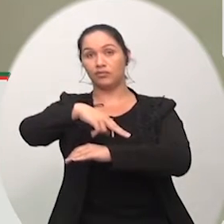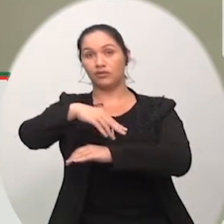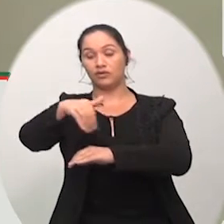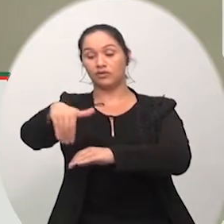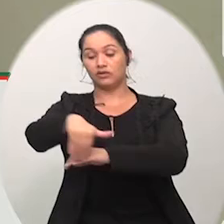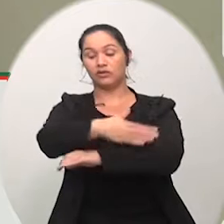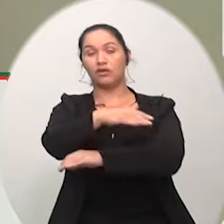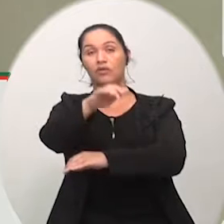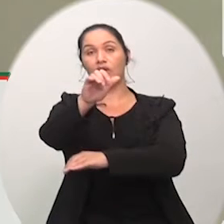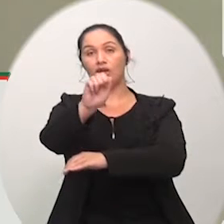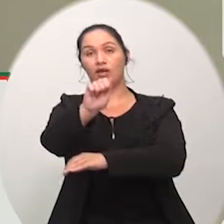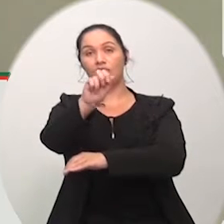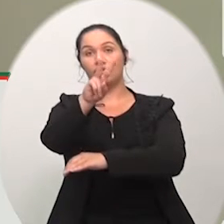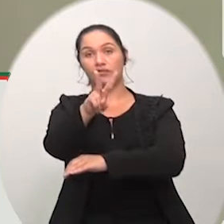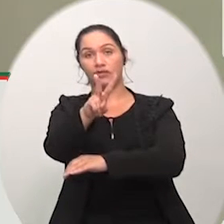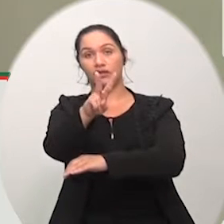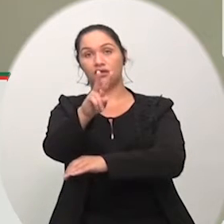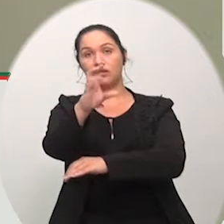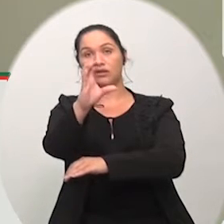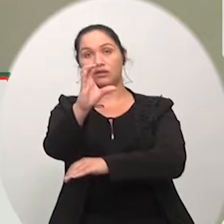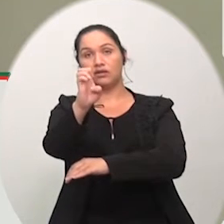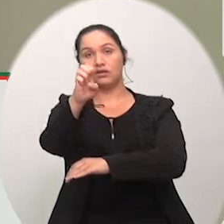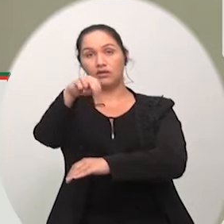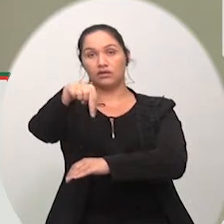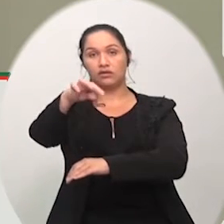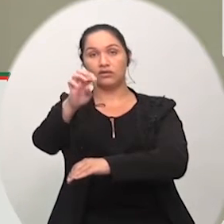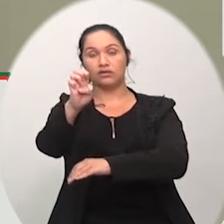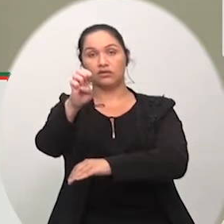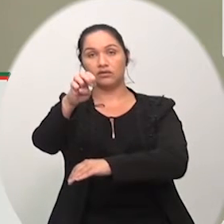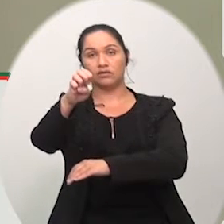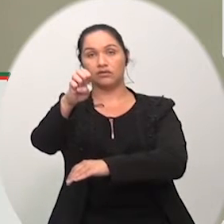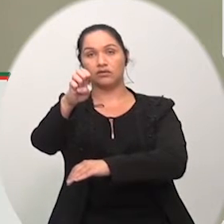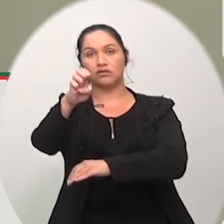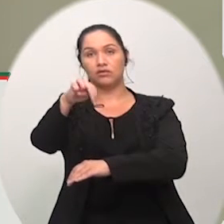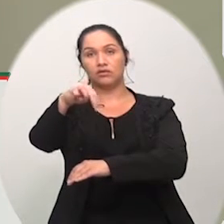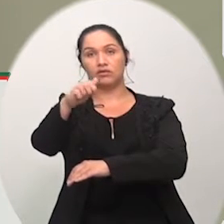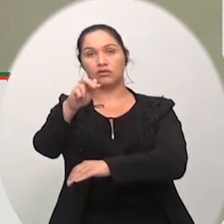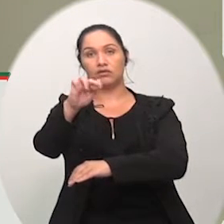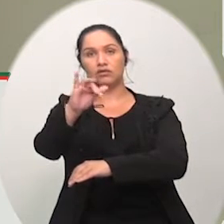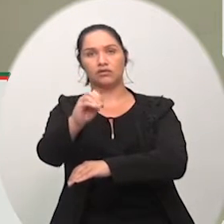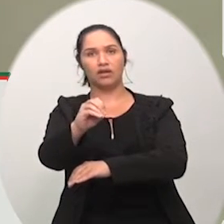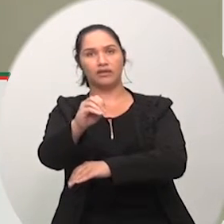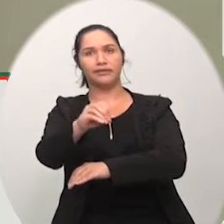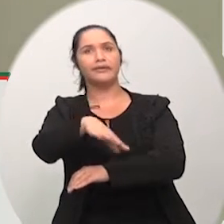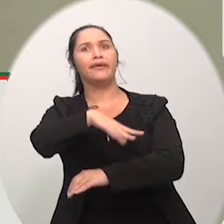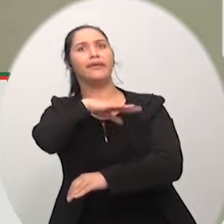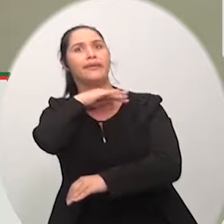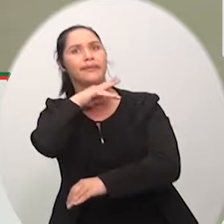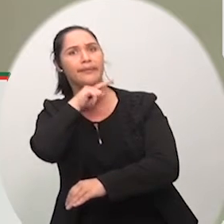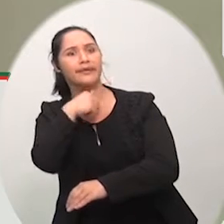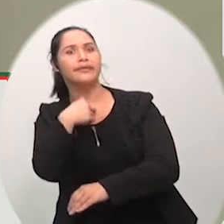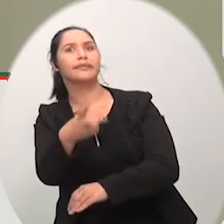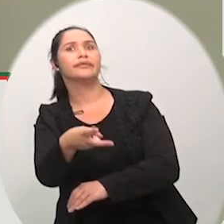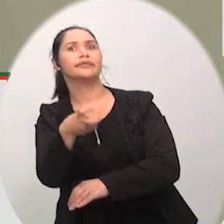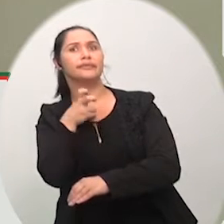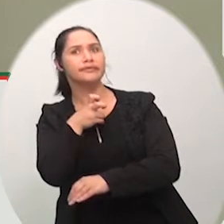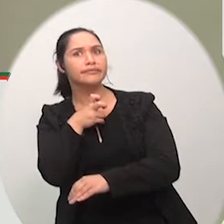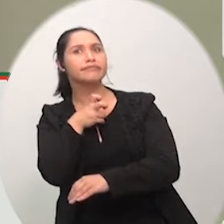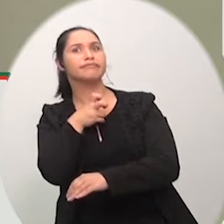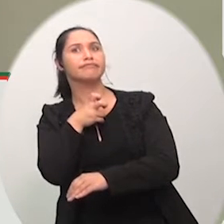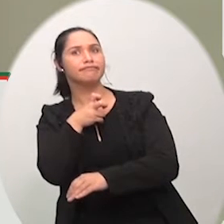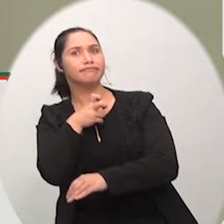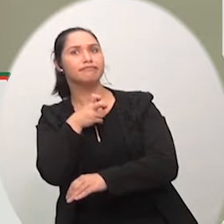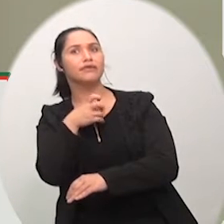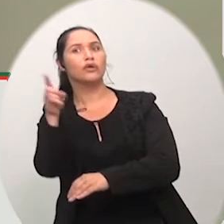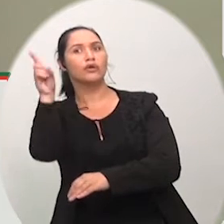ali eu caminho praticamente diariamente e tenho percebido o estado que se encontra ali então o que